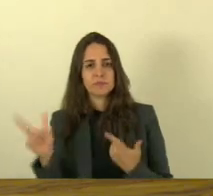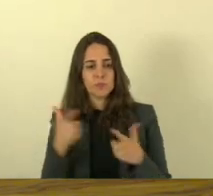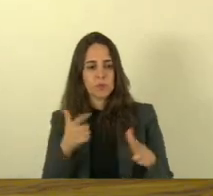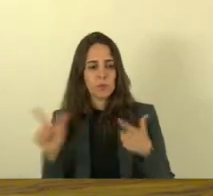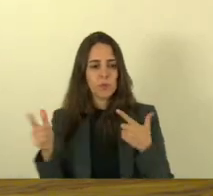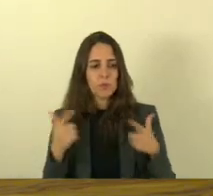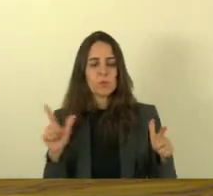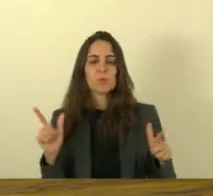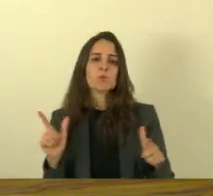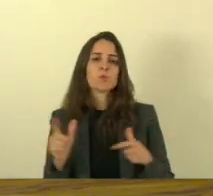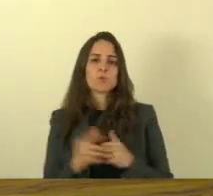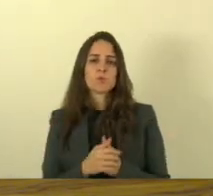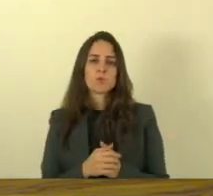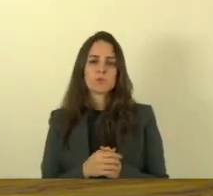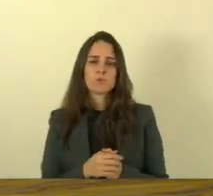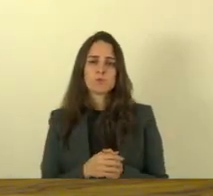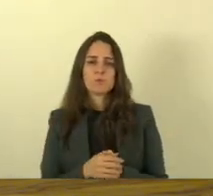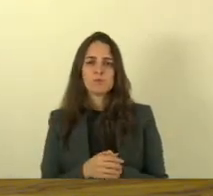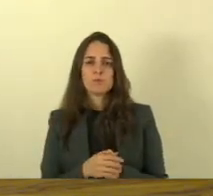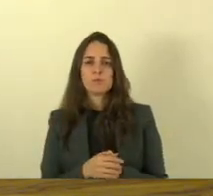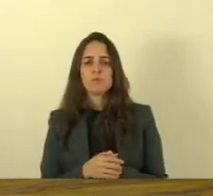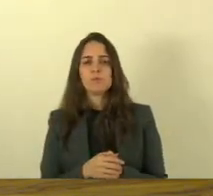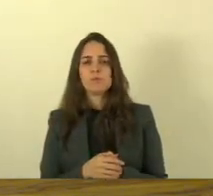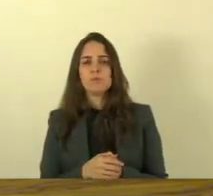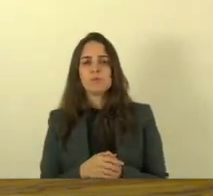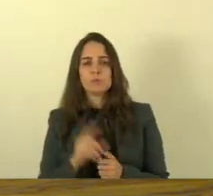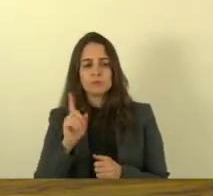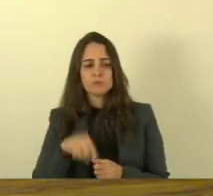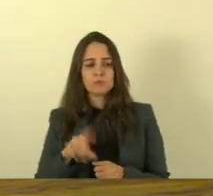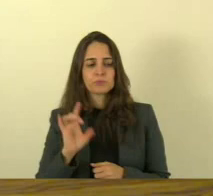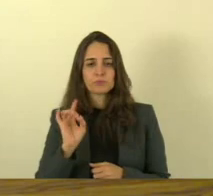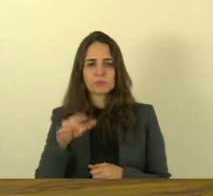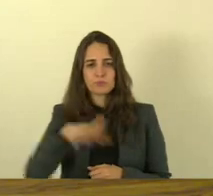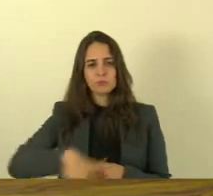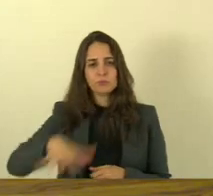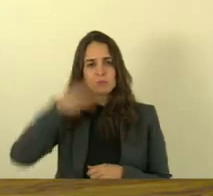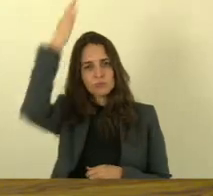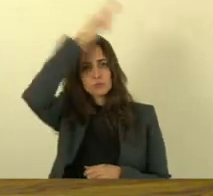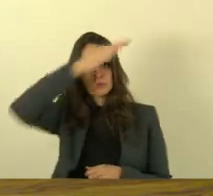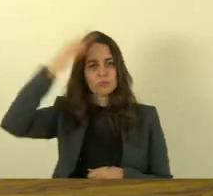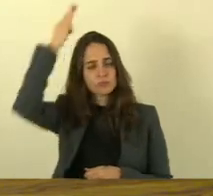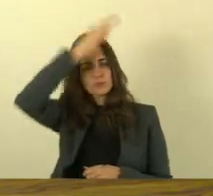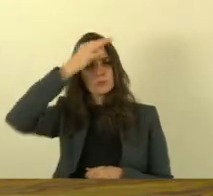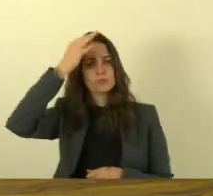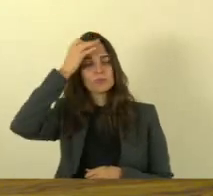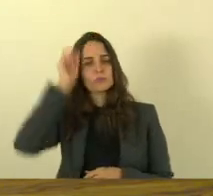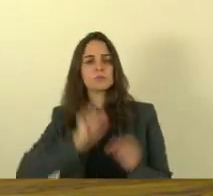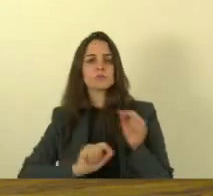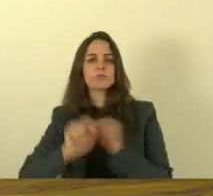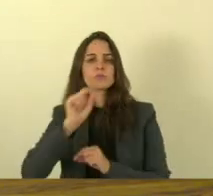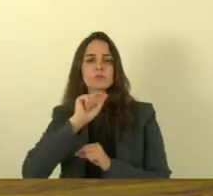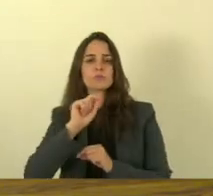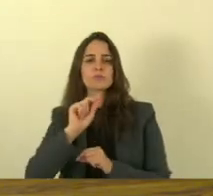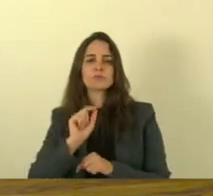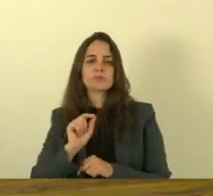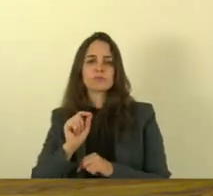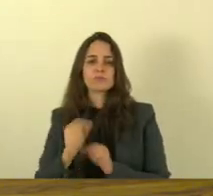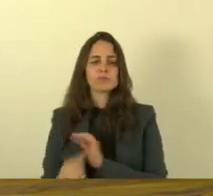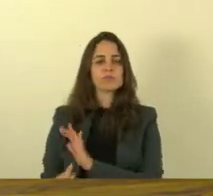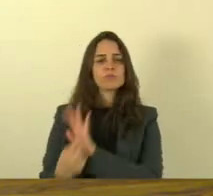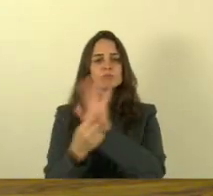outros que brilharam em solo capixaba e foram revelados